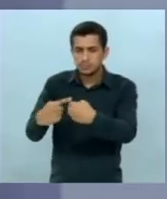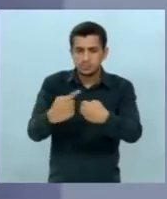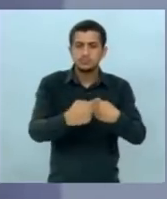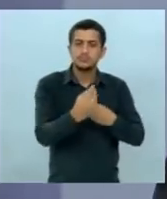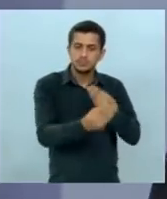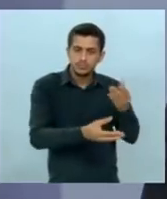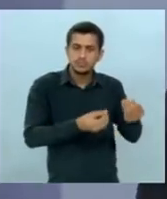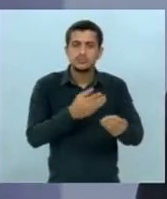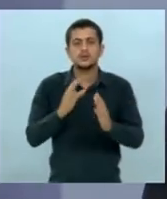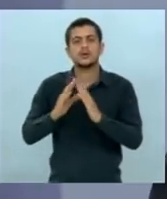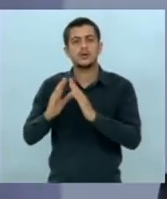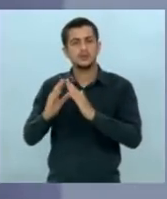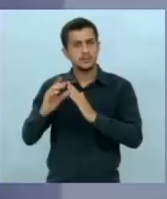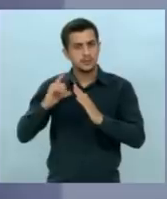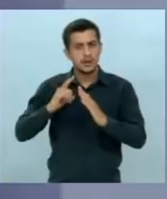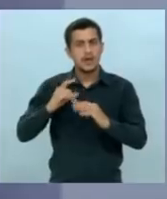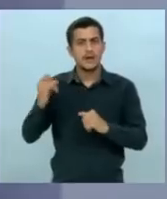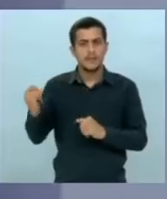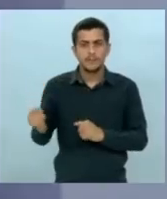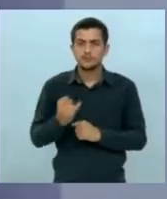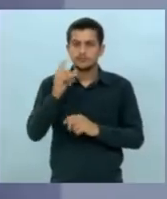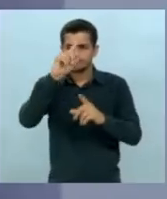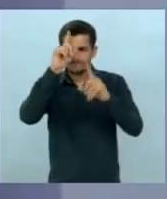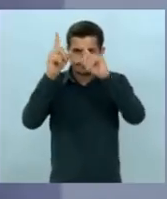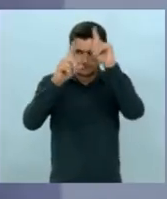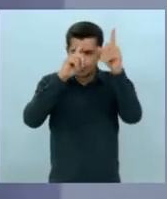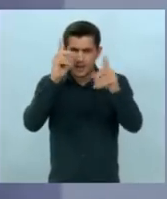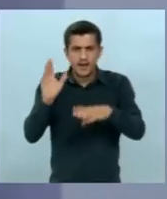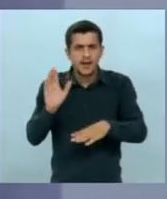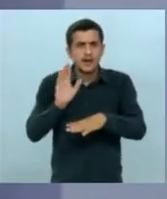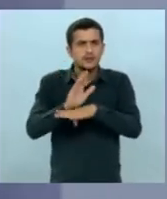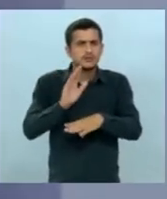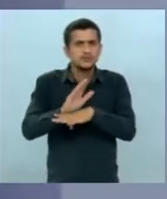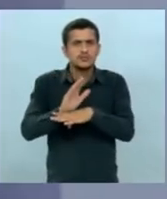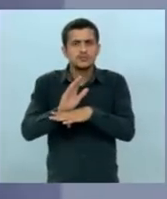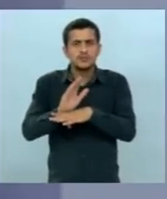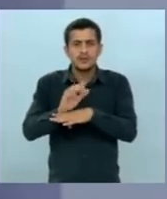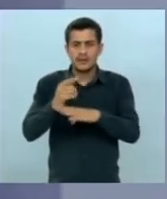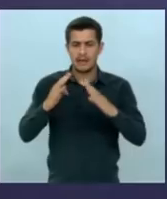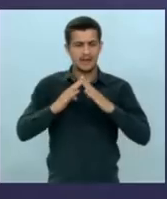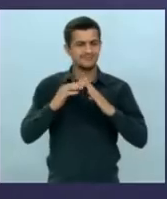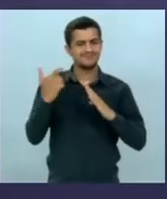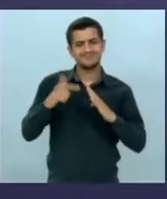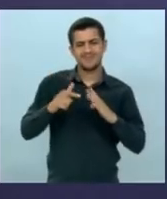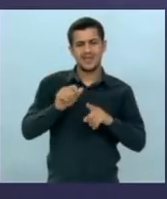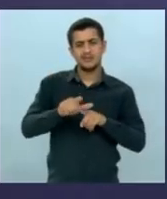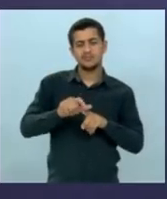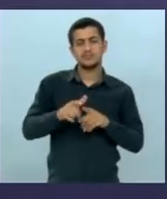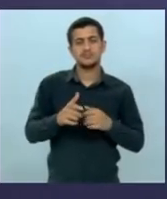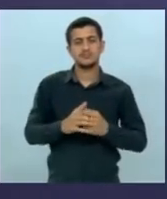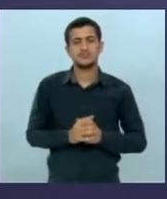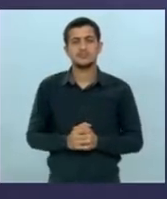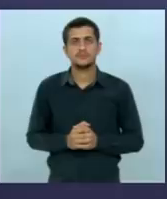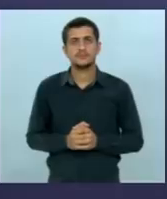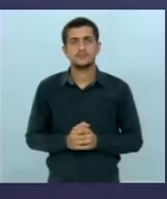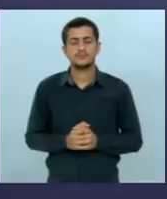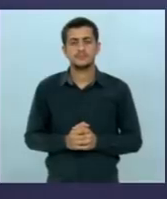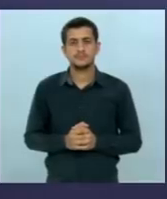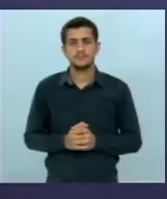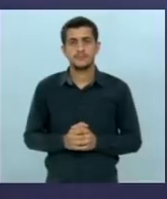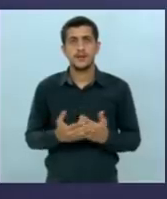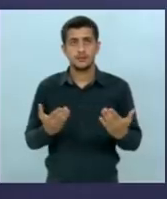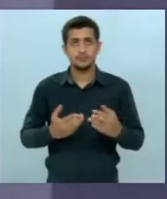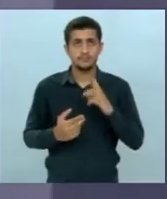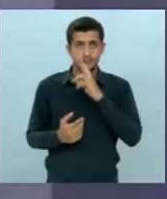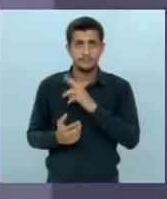importante para a gente poder ter essa criatividade em benefício daquele que não tem a sua casa própria e agora um minuto para a tréplica a